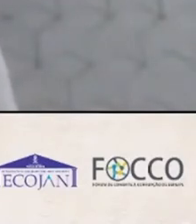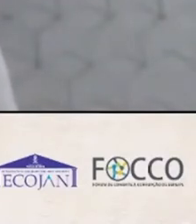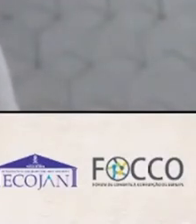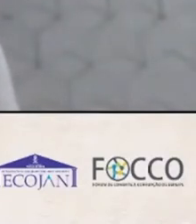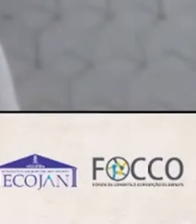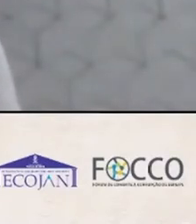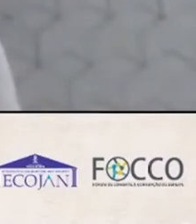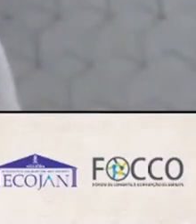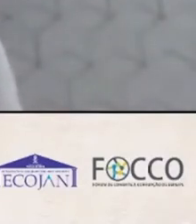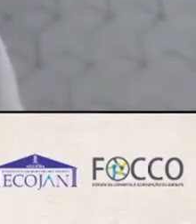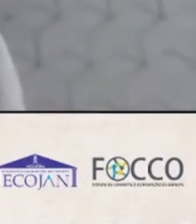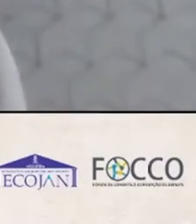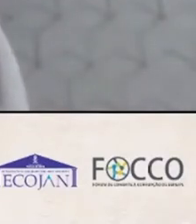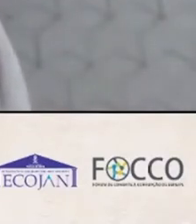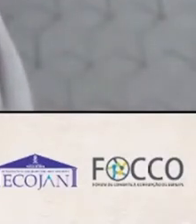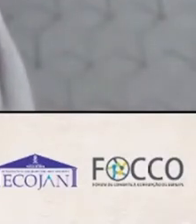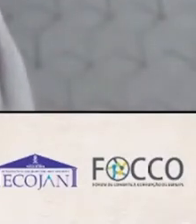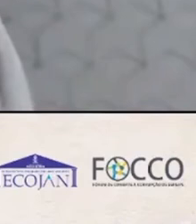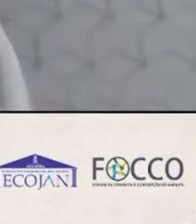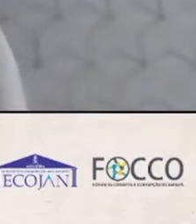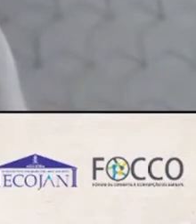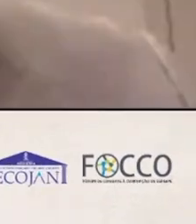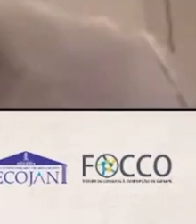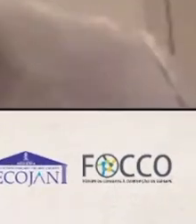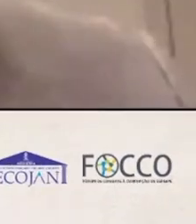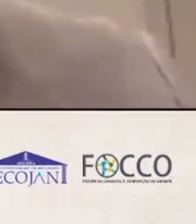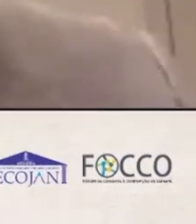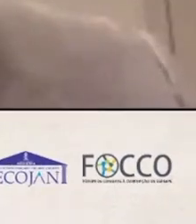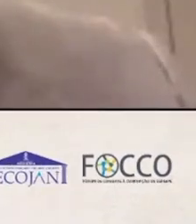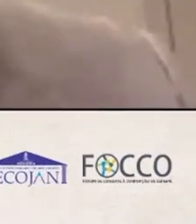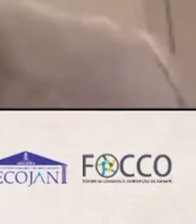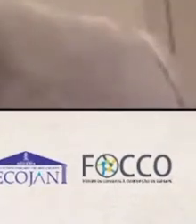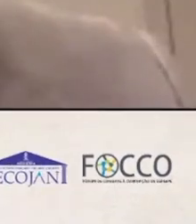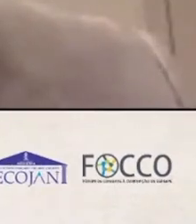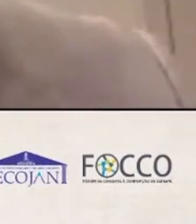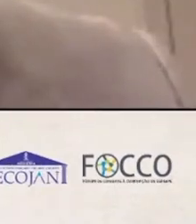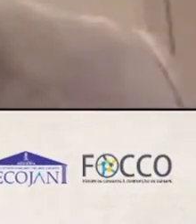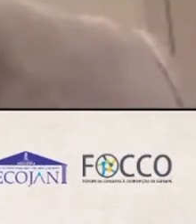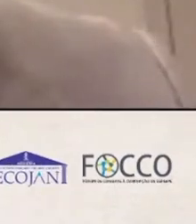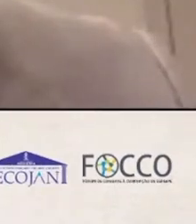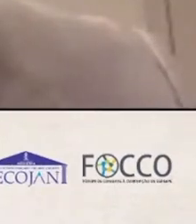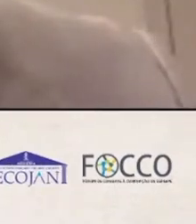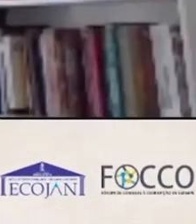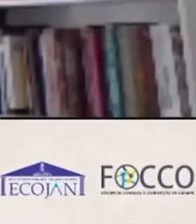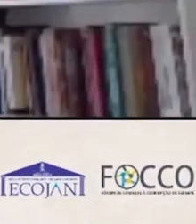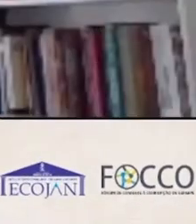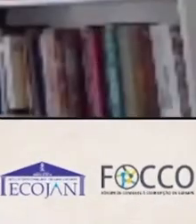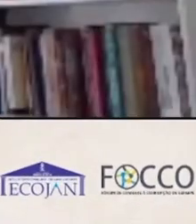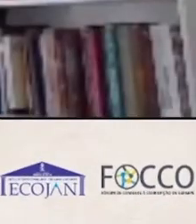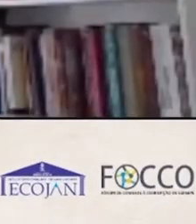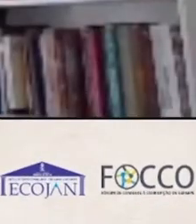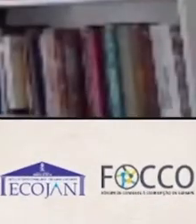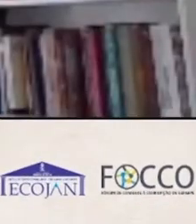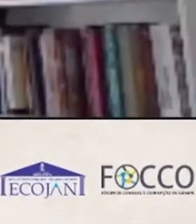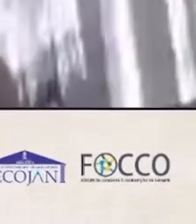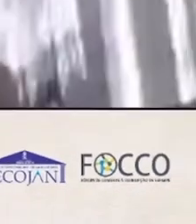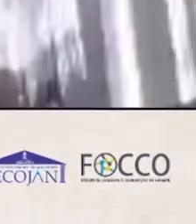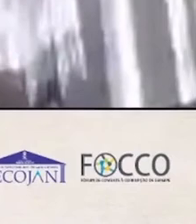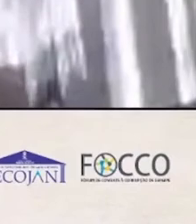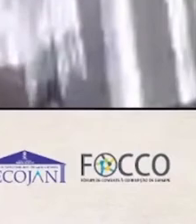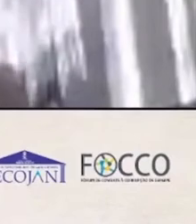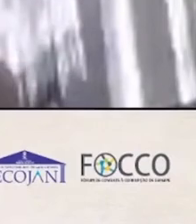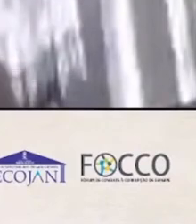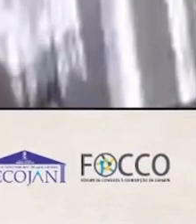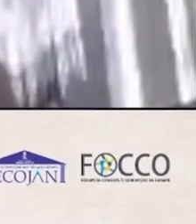coibir a má gestão, prevenir e combater a fraude. O PNPC integra as ações da Estratégia Nacional de Combate à Corrupção